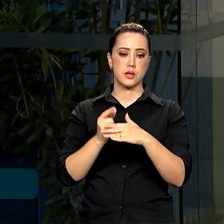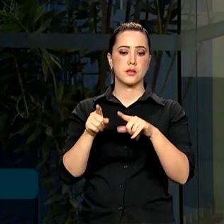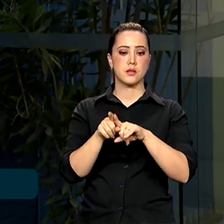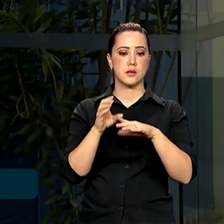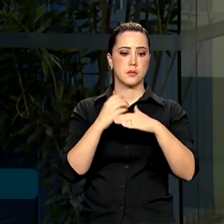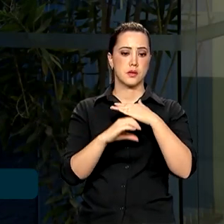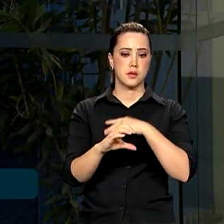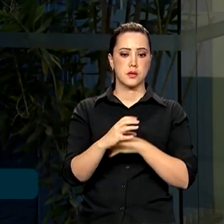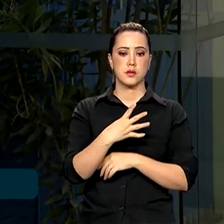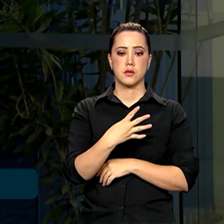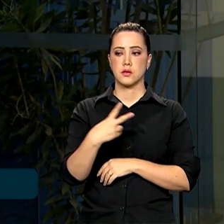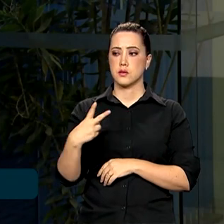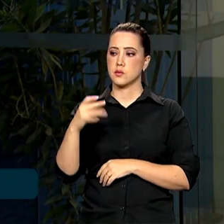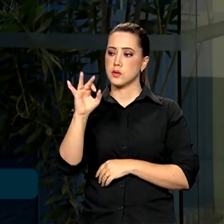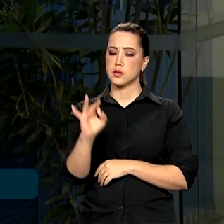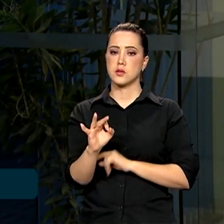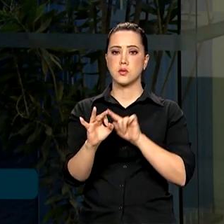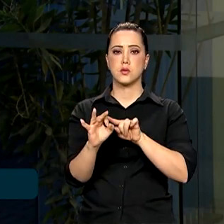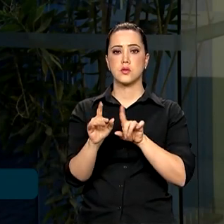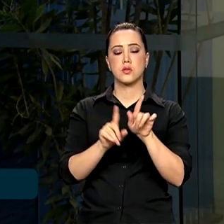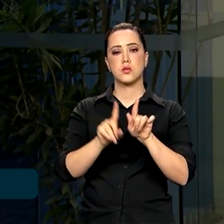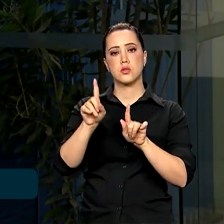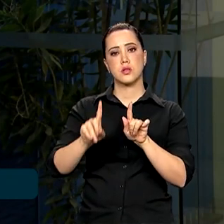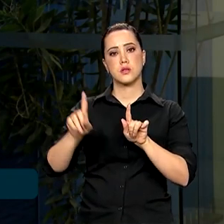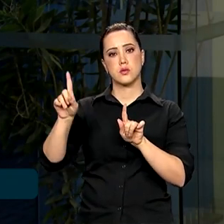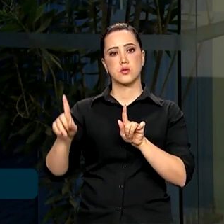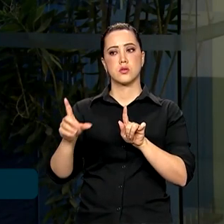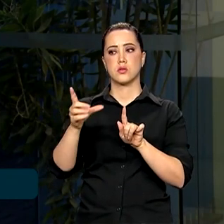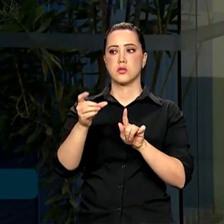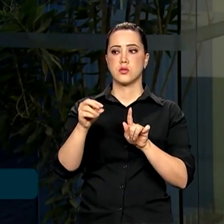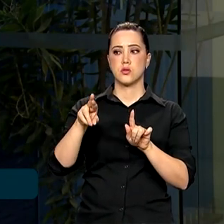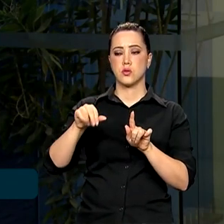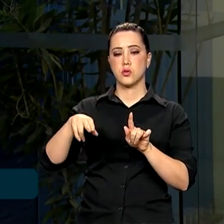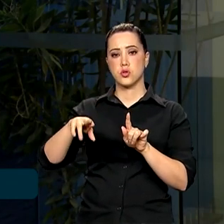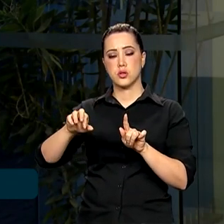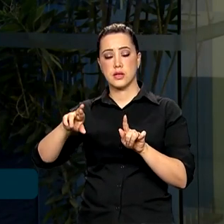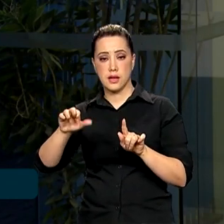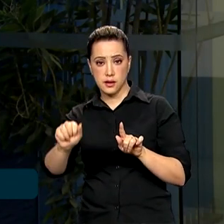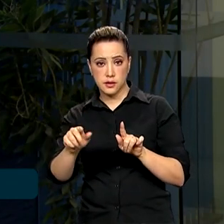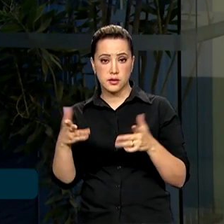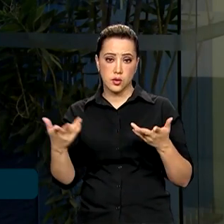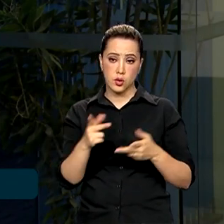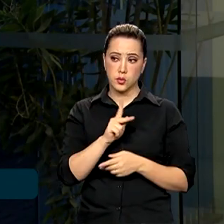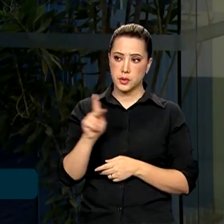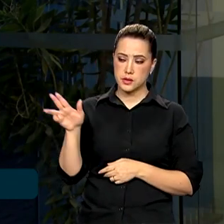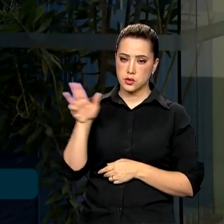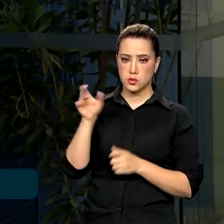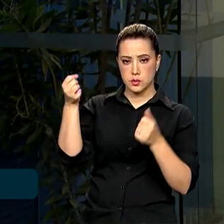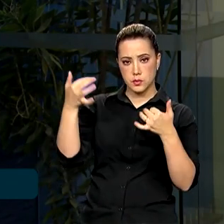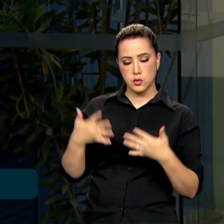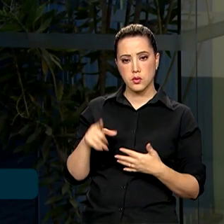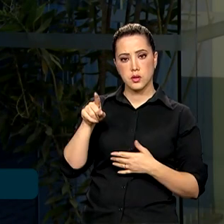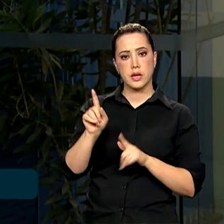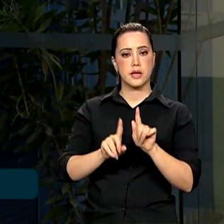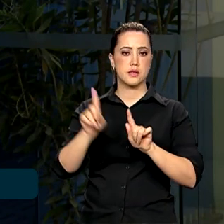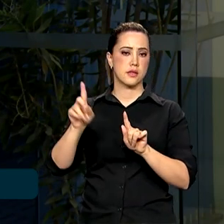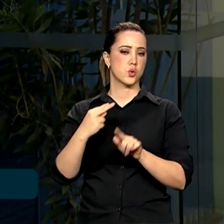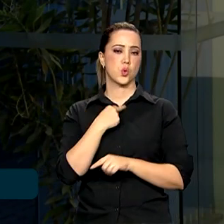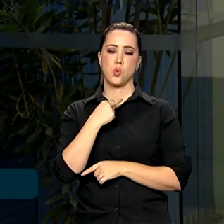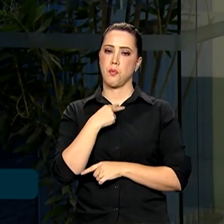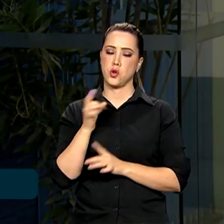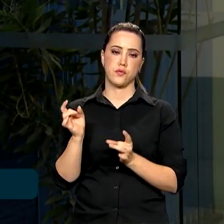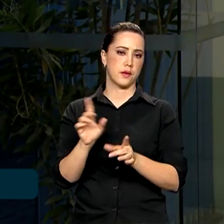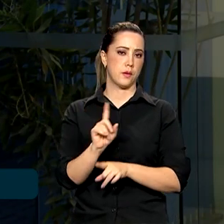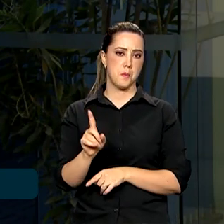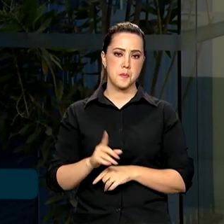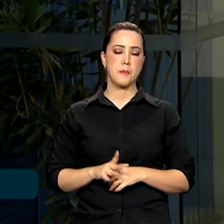e esses 42% de ações ordinárias. Então, com essa decisão do presidente Lula, essas ações agora não podem mais ser vendidas.